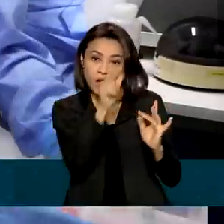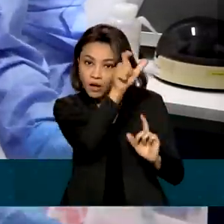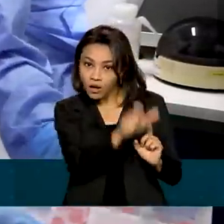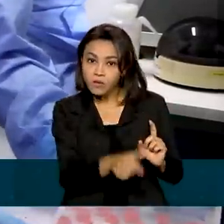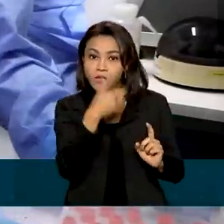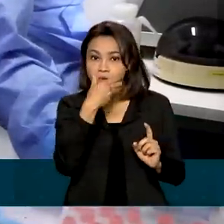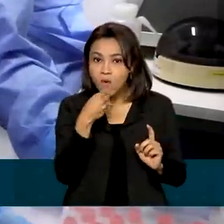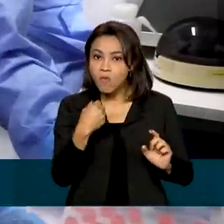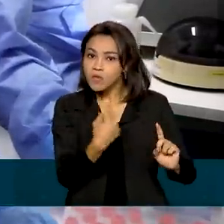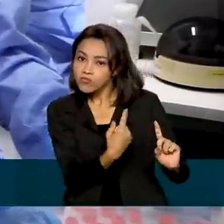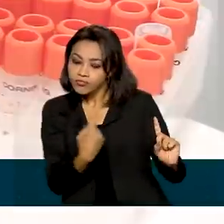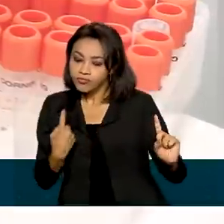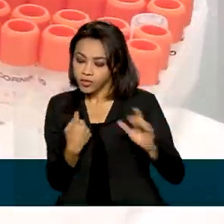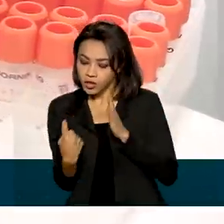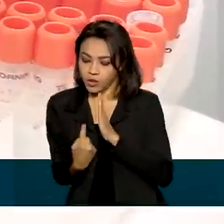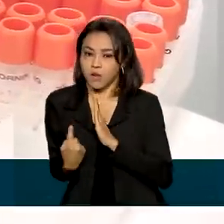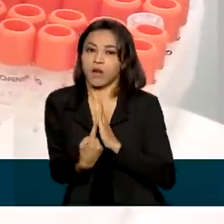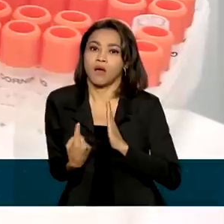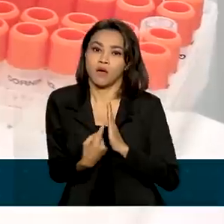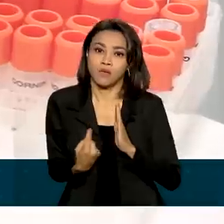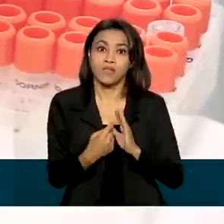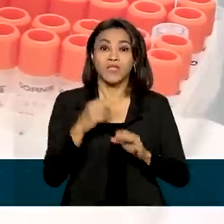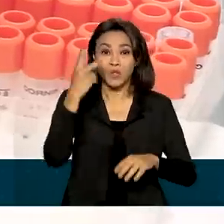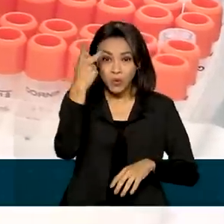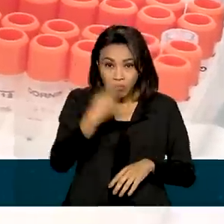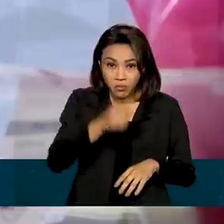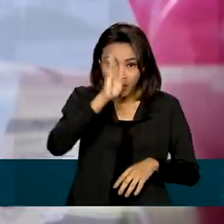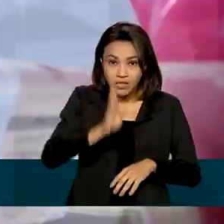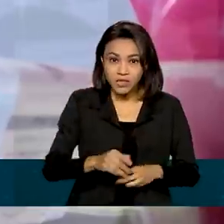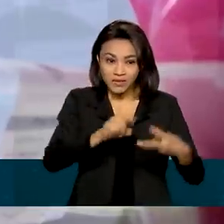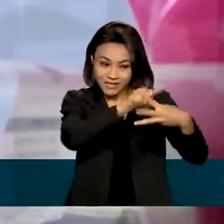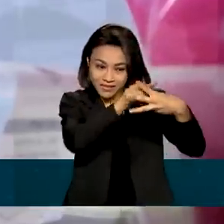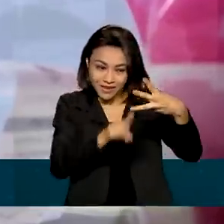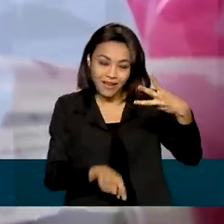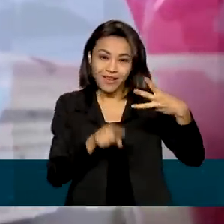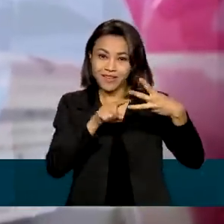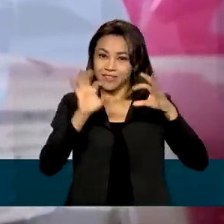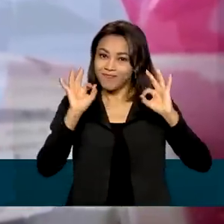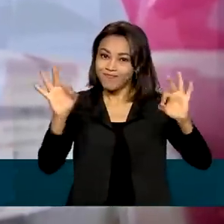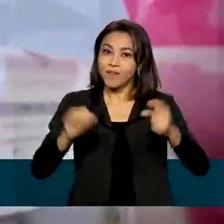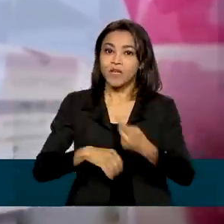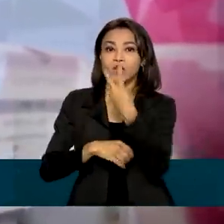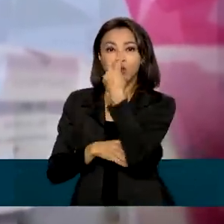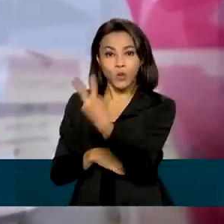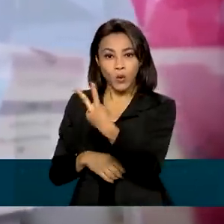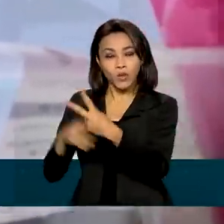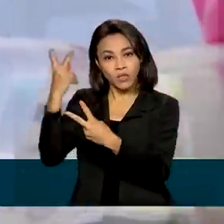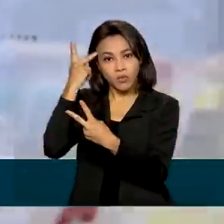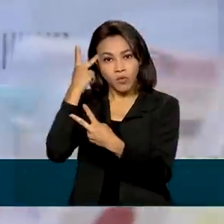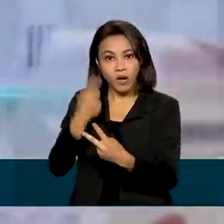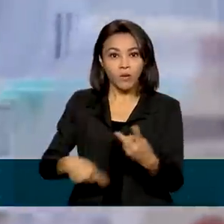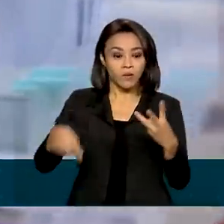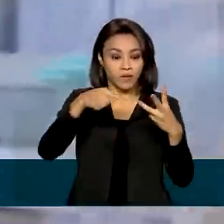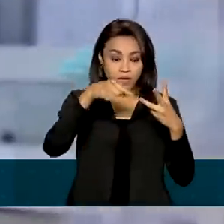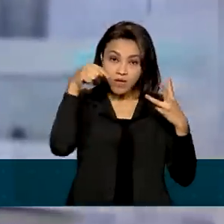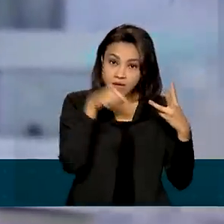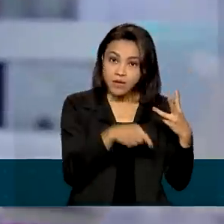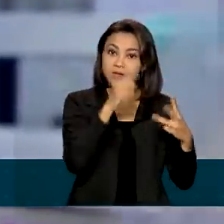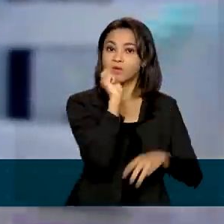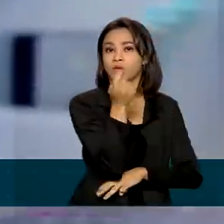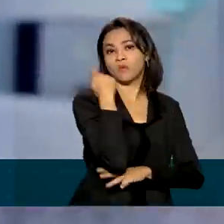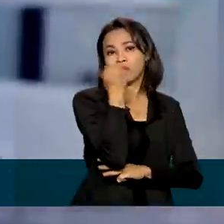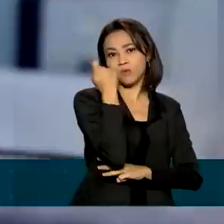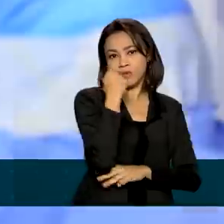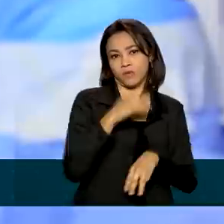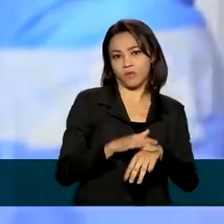são monitoradas. No Brasil, são três casos confirmados, sendo dois em São Paulo e esse no Rio Grande do Sul. O Ministério da